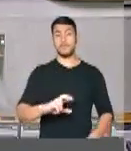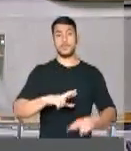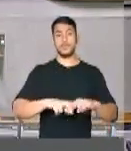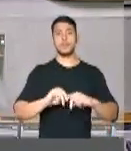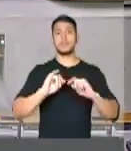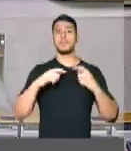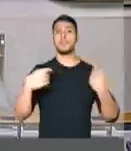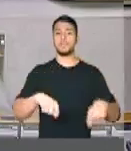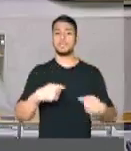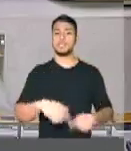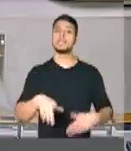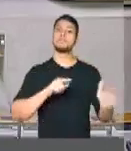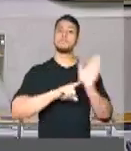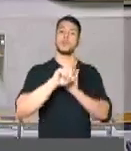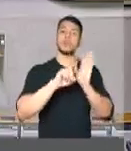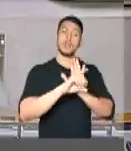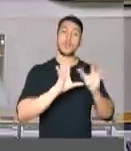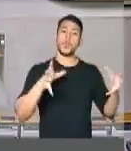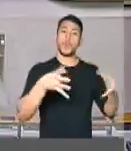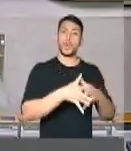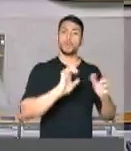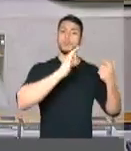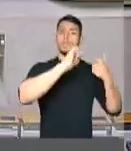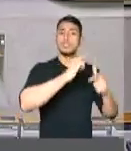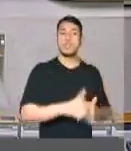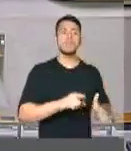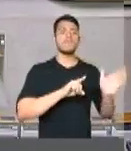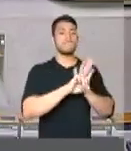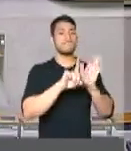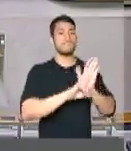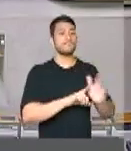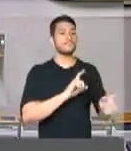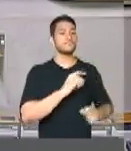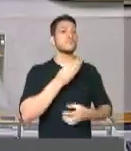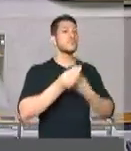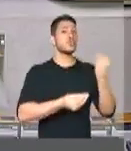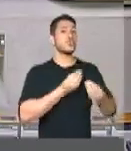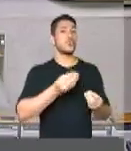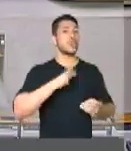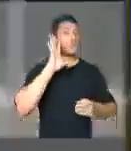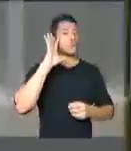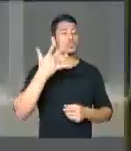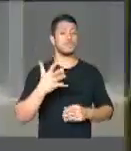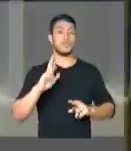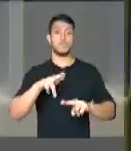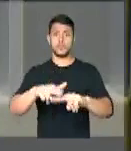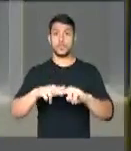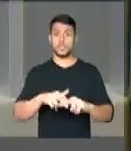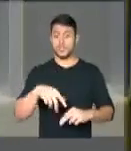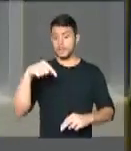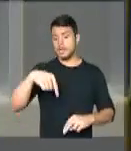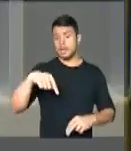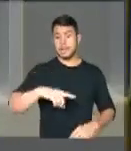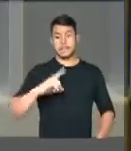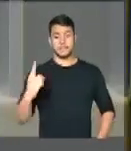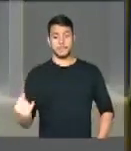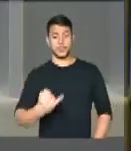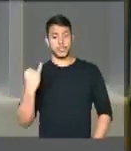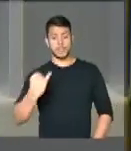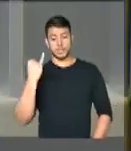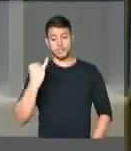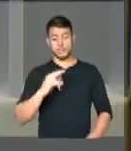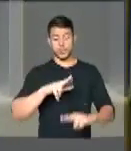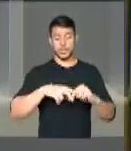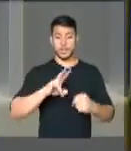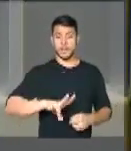qualquer das comunidades tradicionais em situações como essa. Por isso, essa frente parlamentar é tão importante, porque